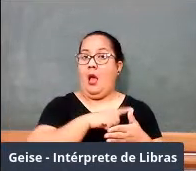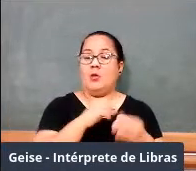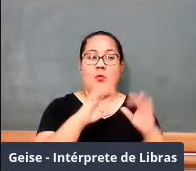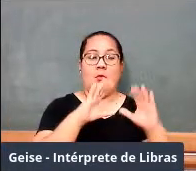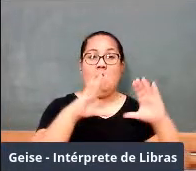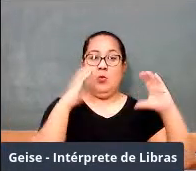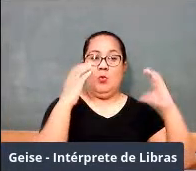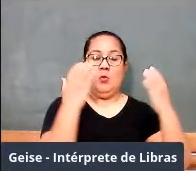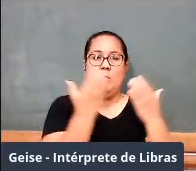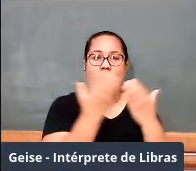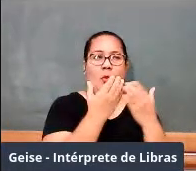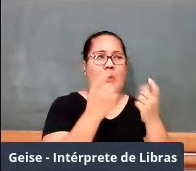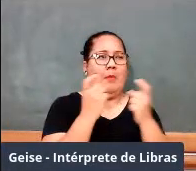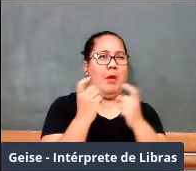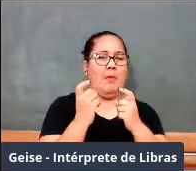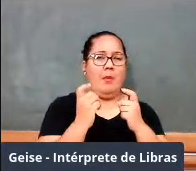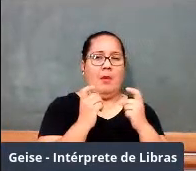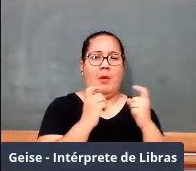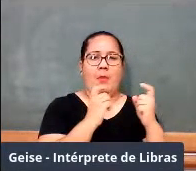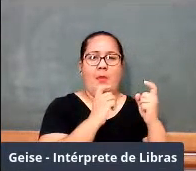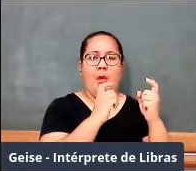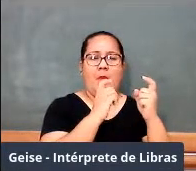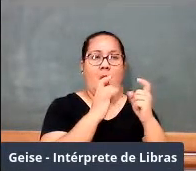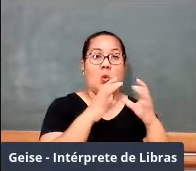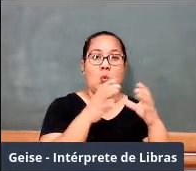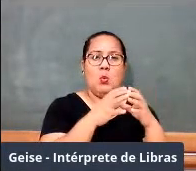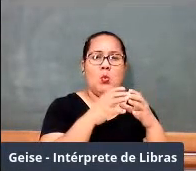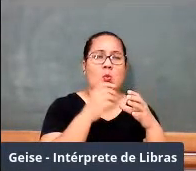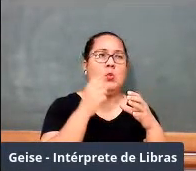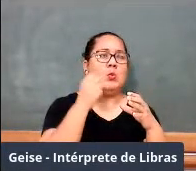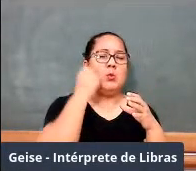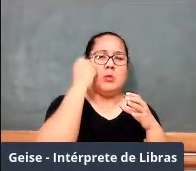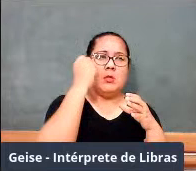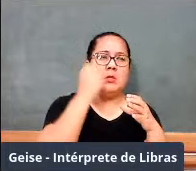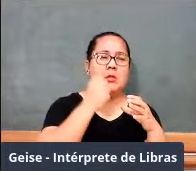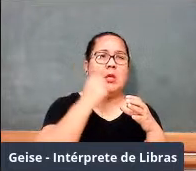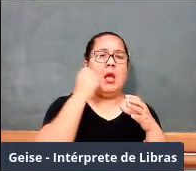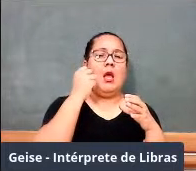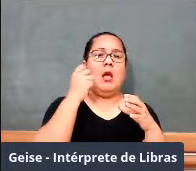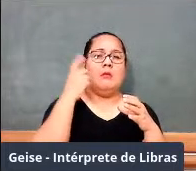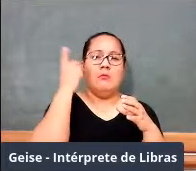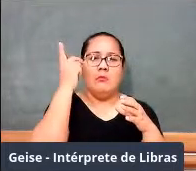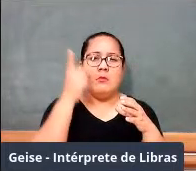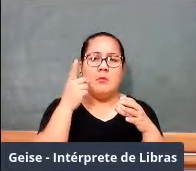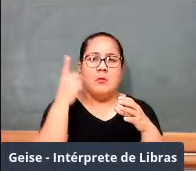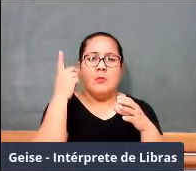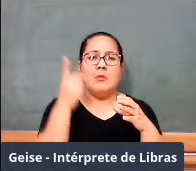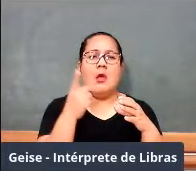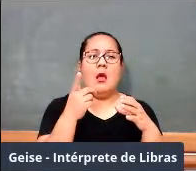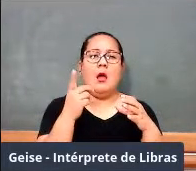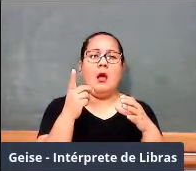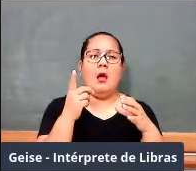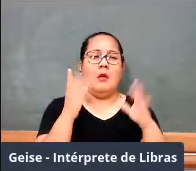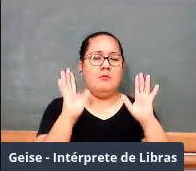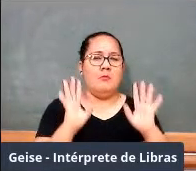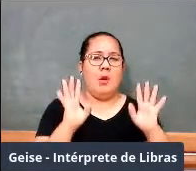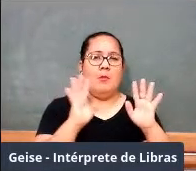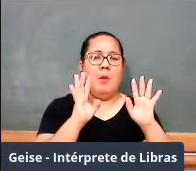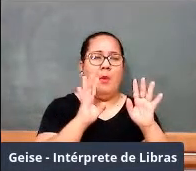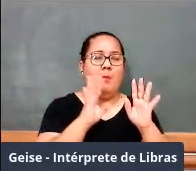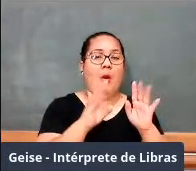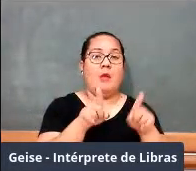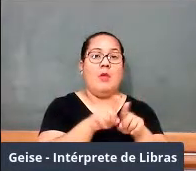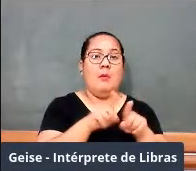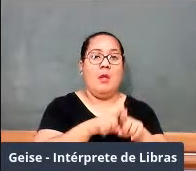Nacional, Senado, Câmara dos Deputados, a presença dos militares era bastante acentuada, como